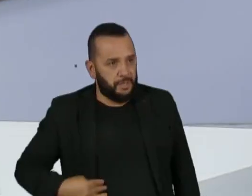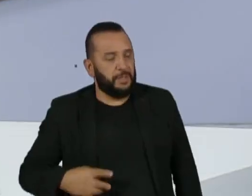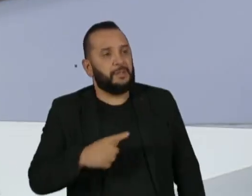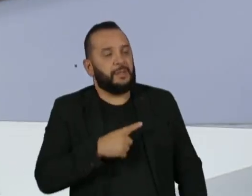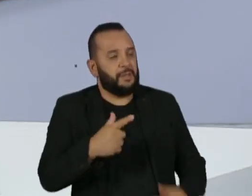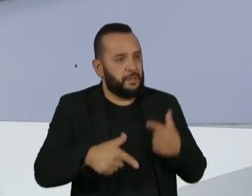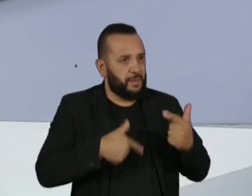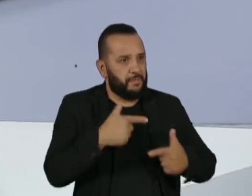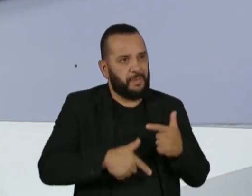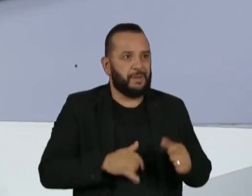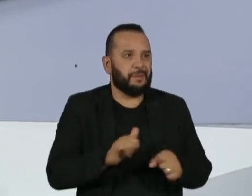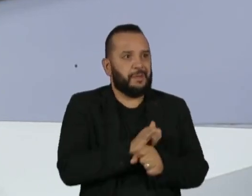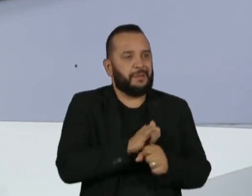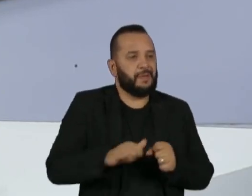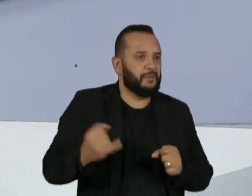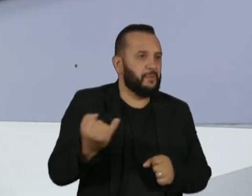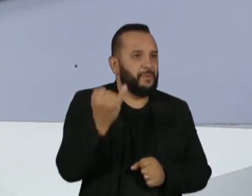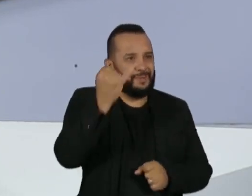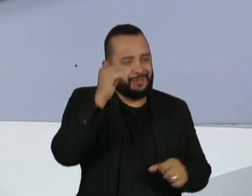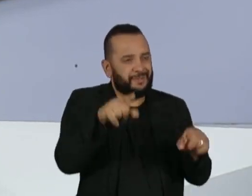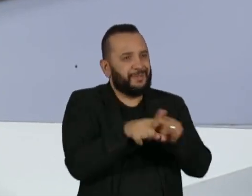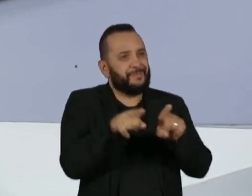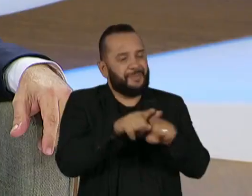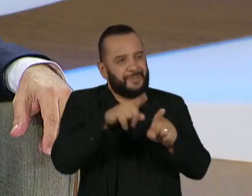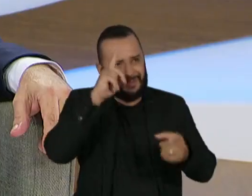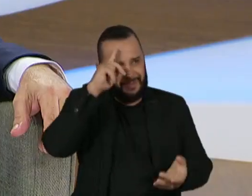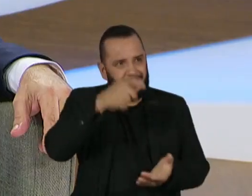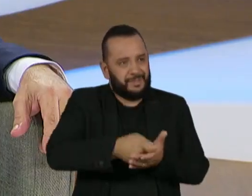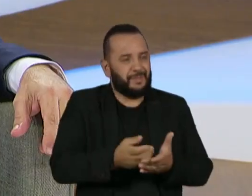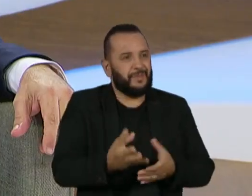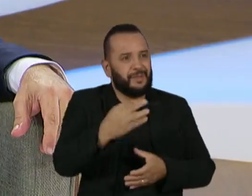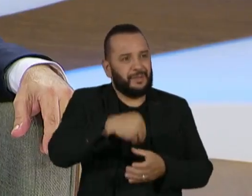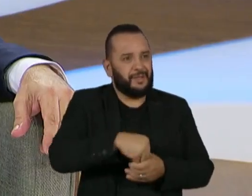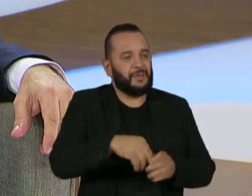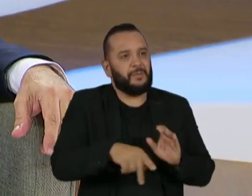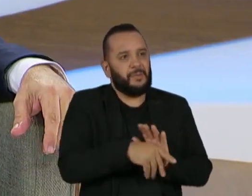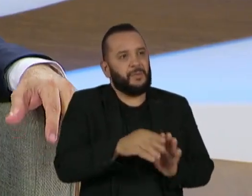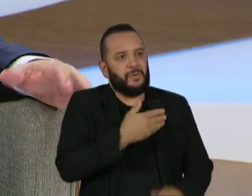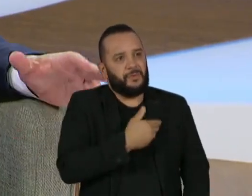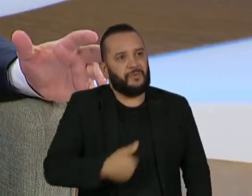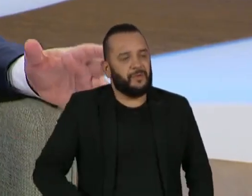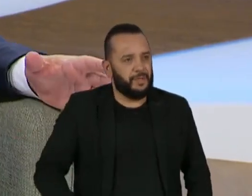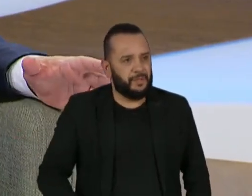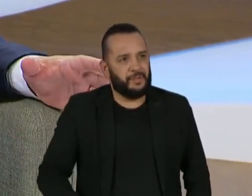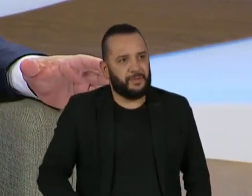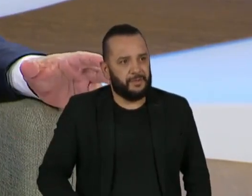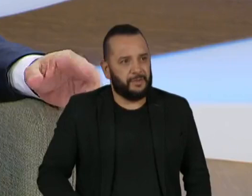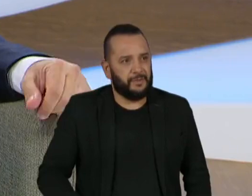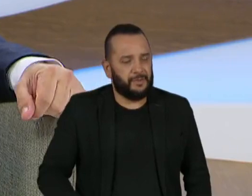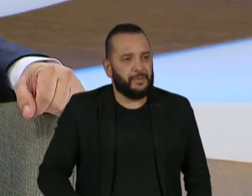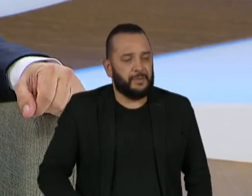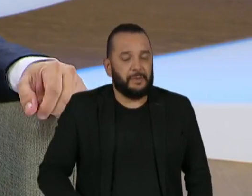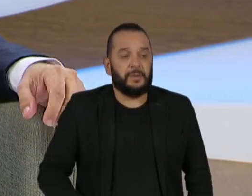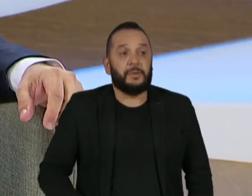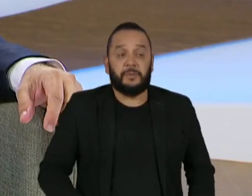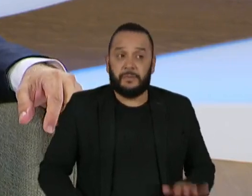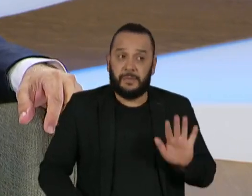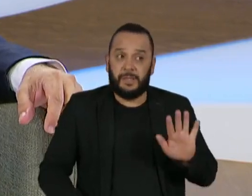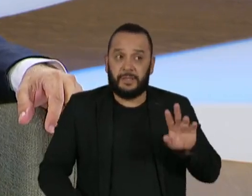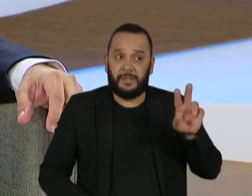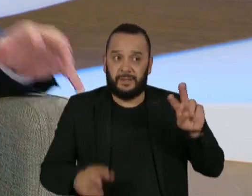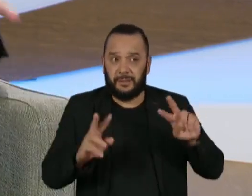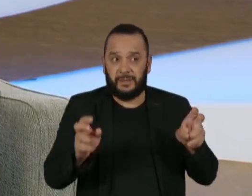extremamente importantes, decisivas dentro do governo. Mas já são menos três em relação ao Jânio. O